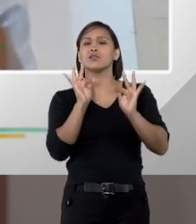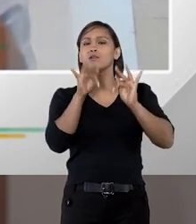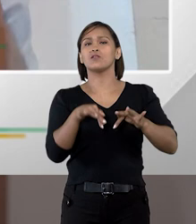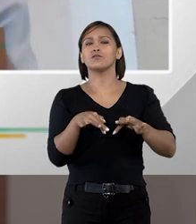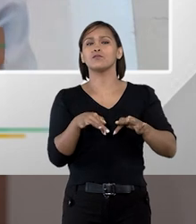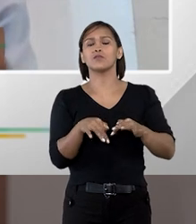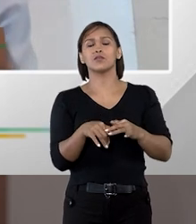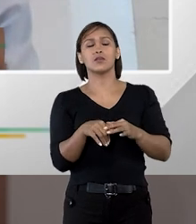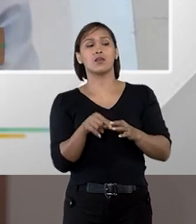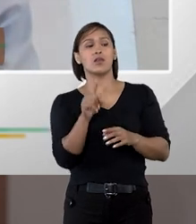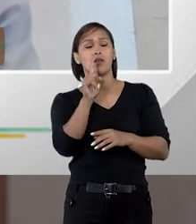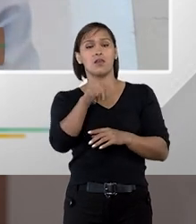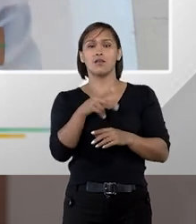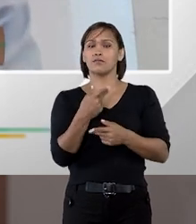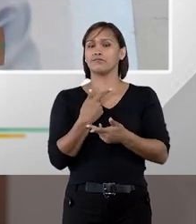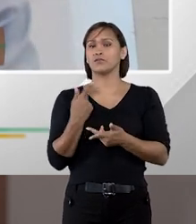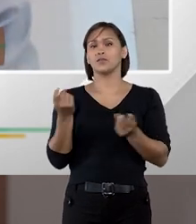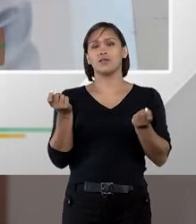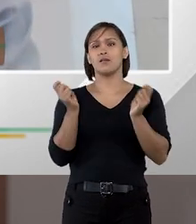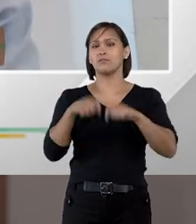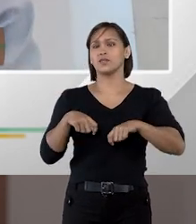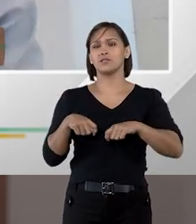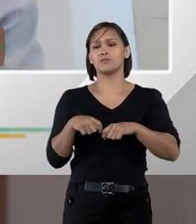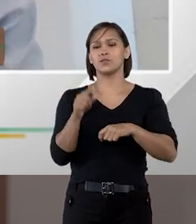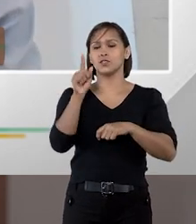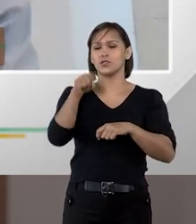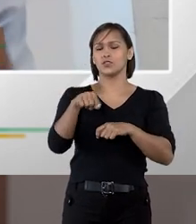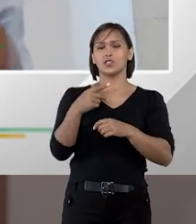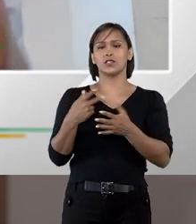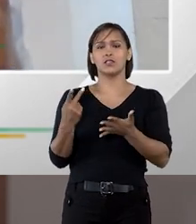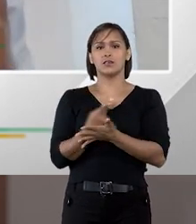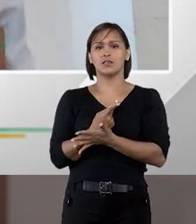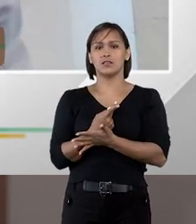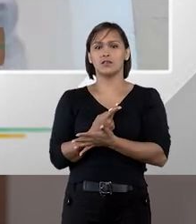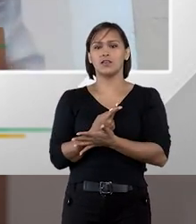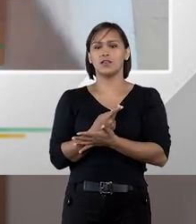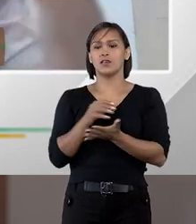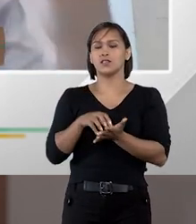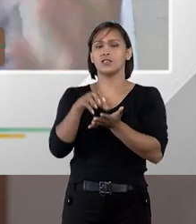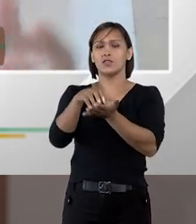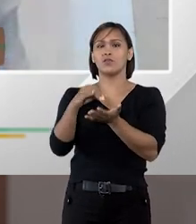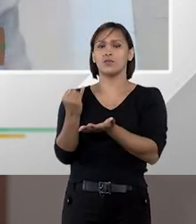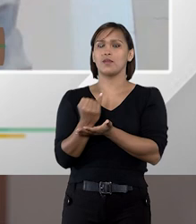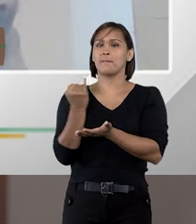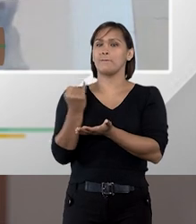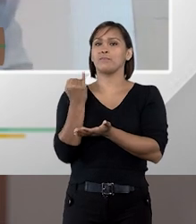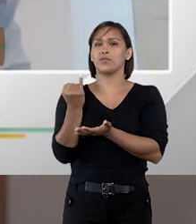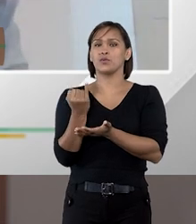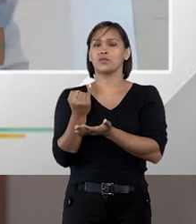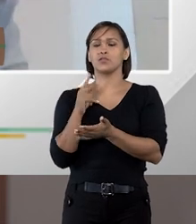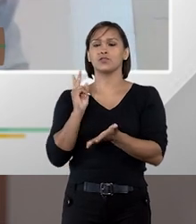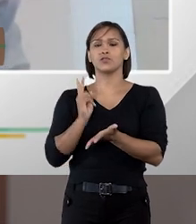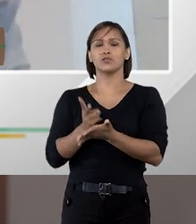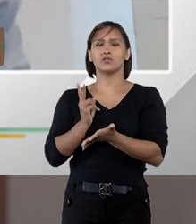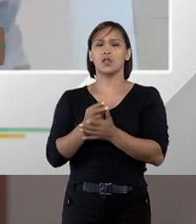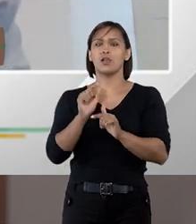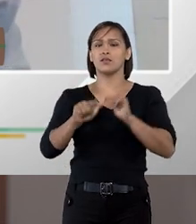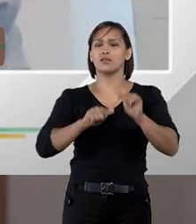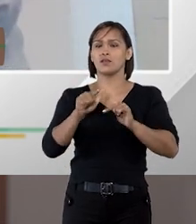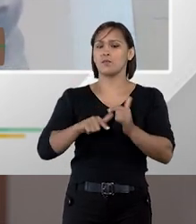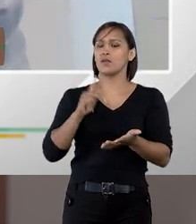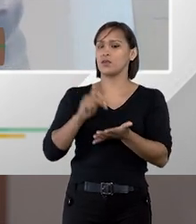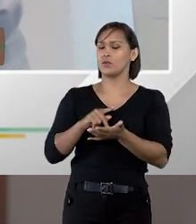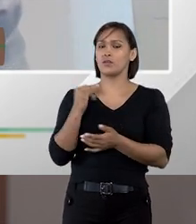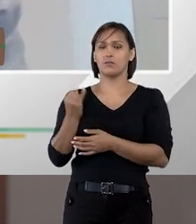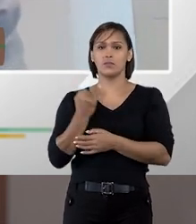no fim das contas você não permite que esse órgão tão importante atue naquilo que